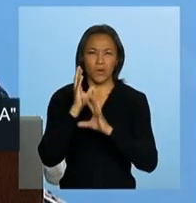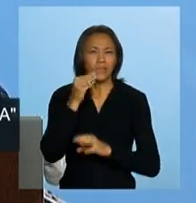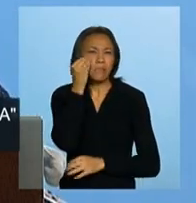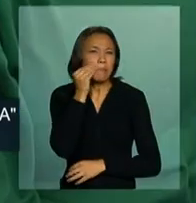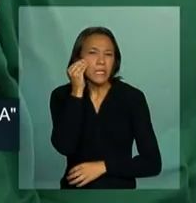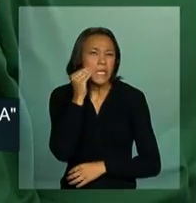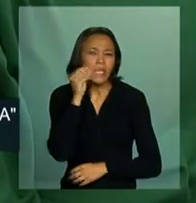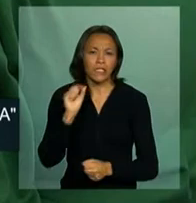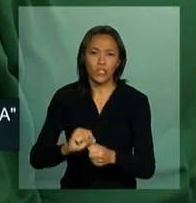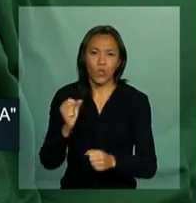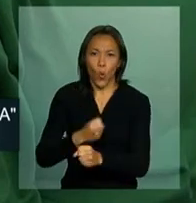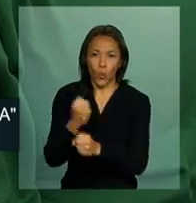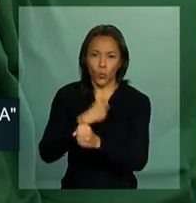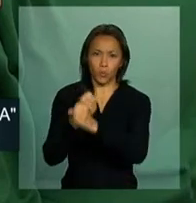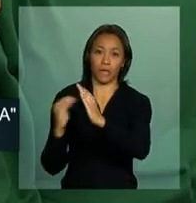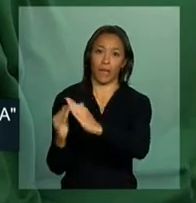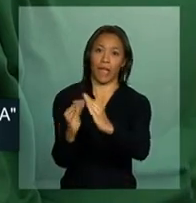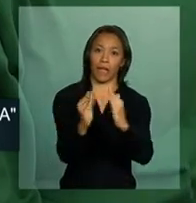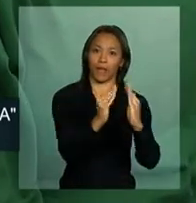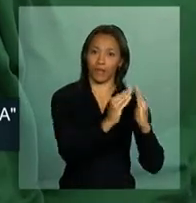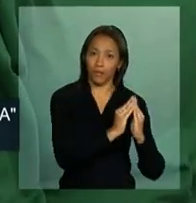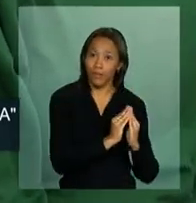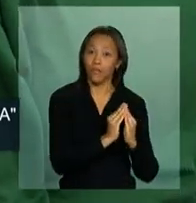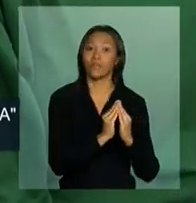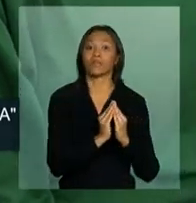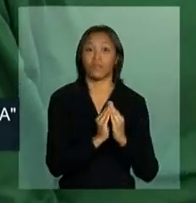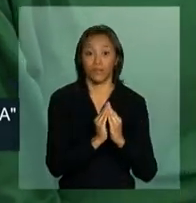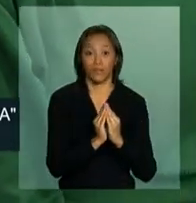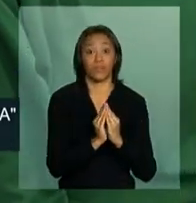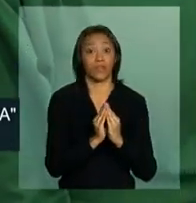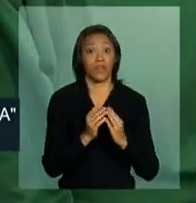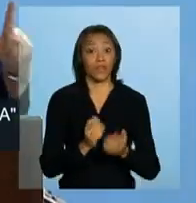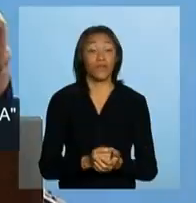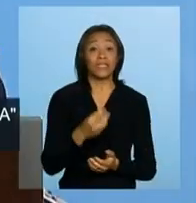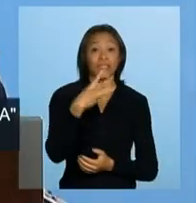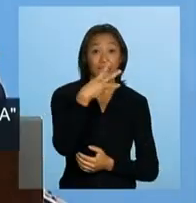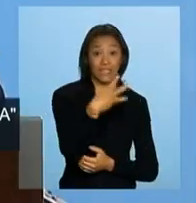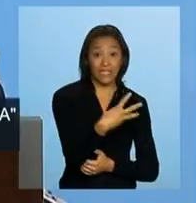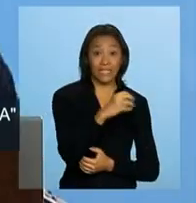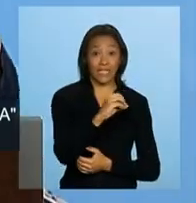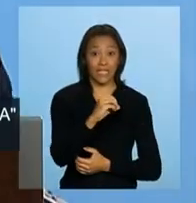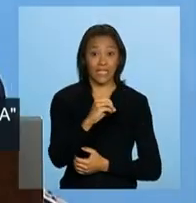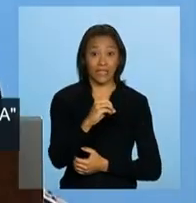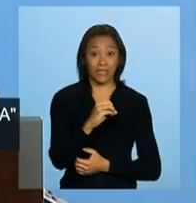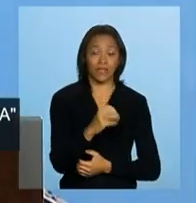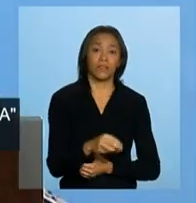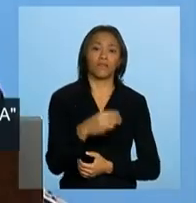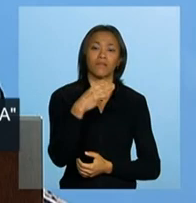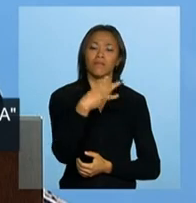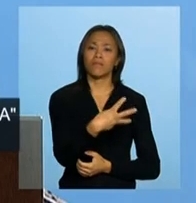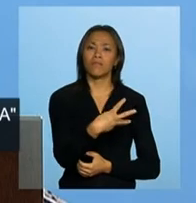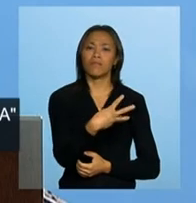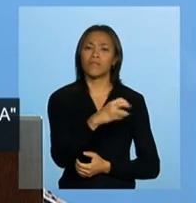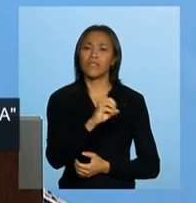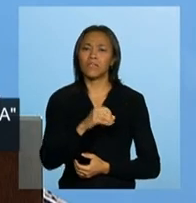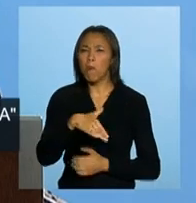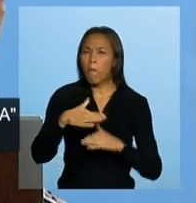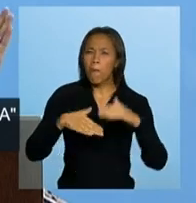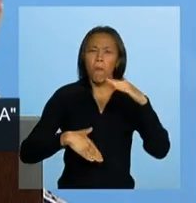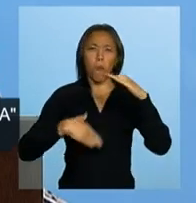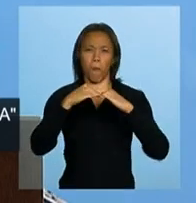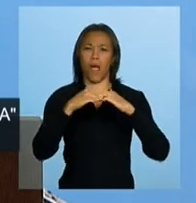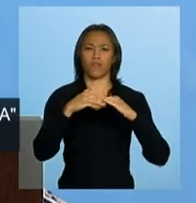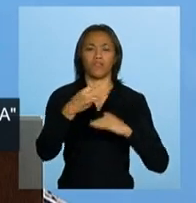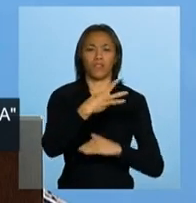programa de moradia, sabe, Udo, foi 300 mil, 300, o máximo foi